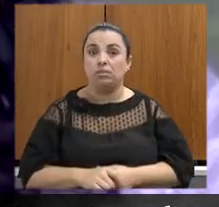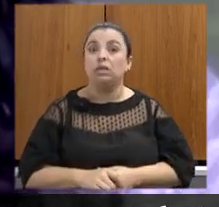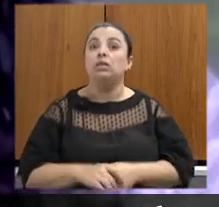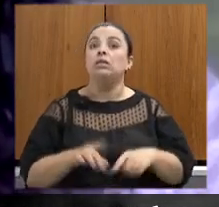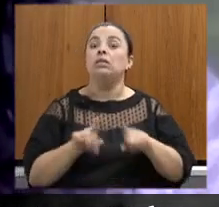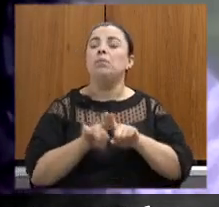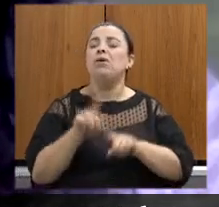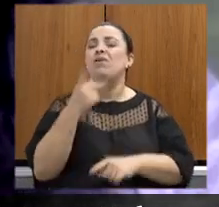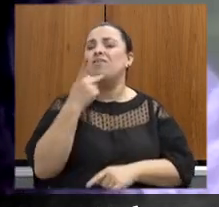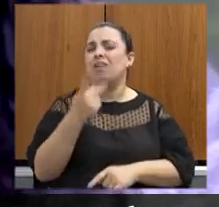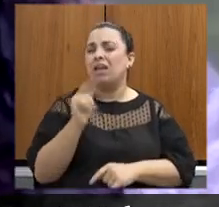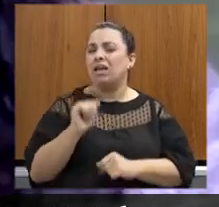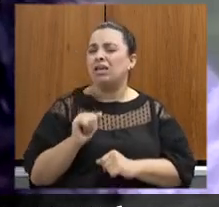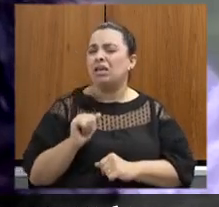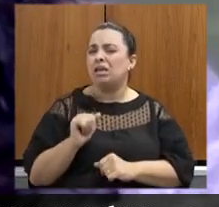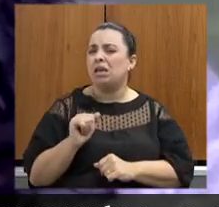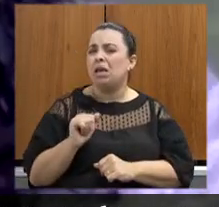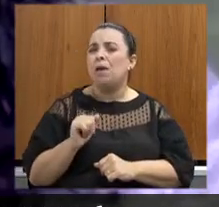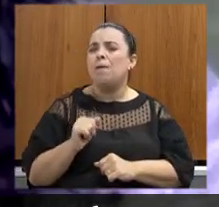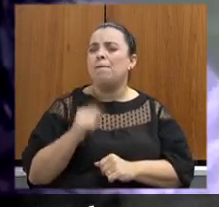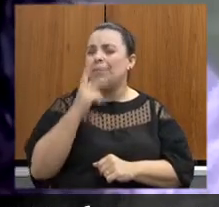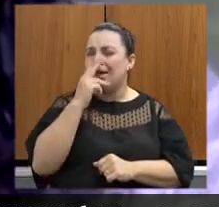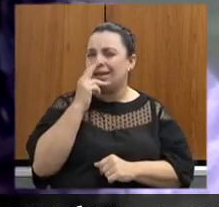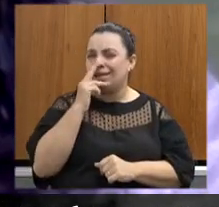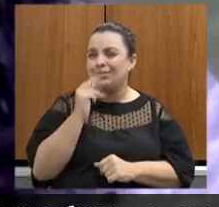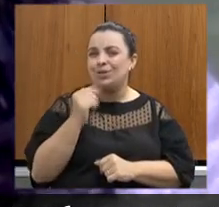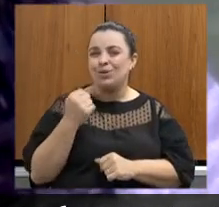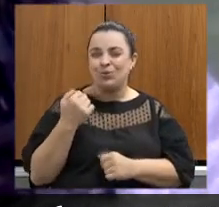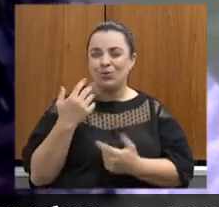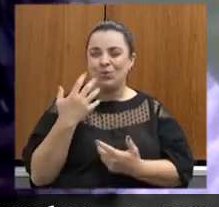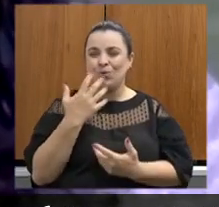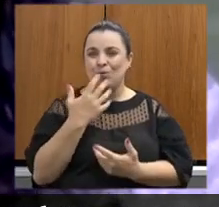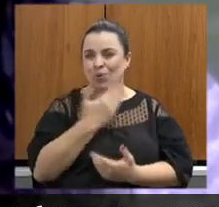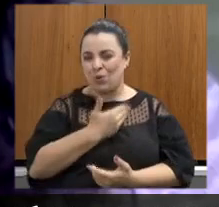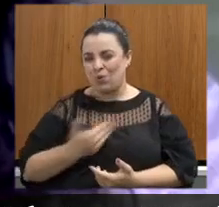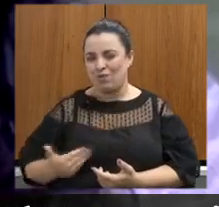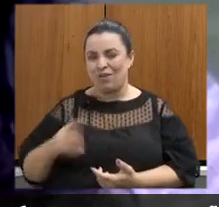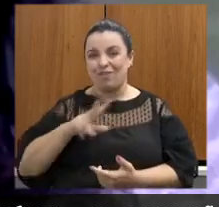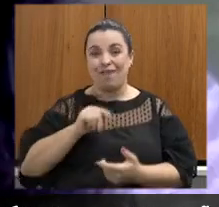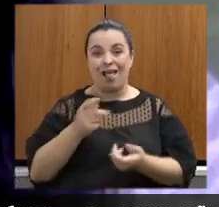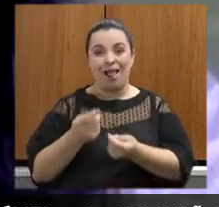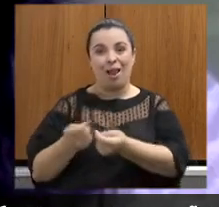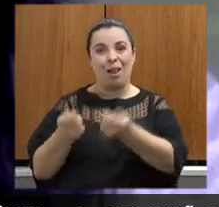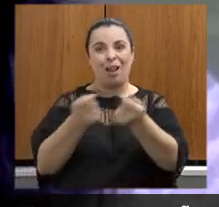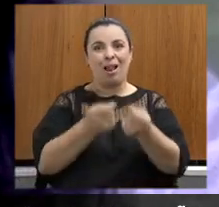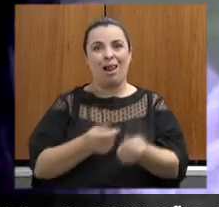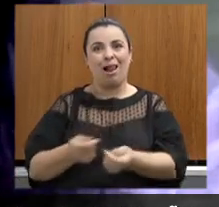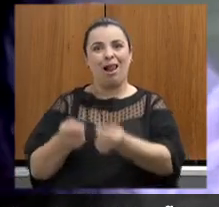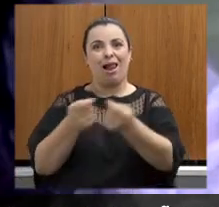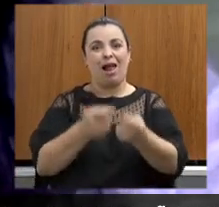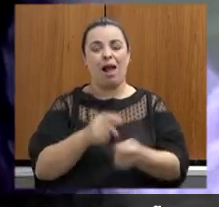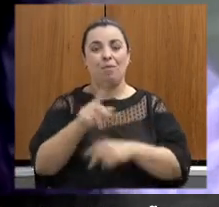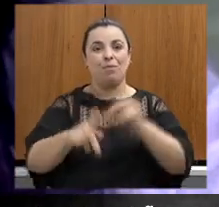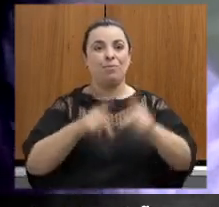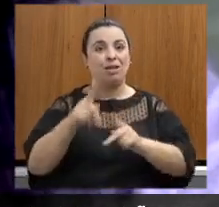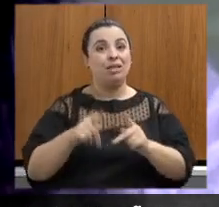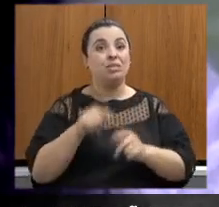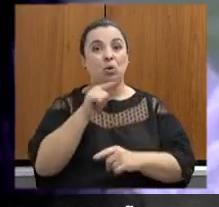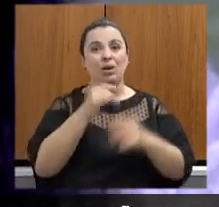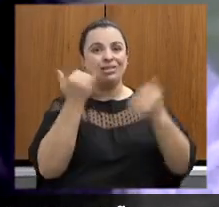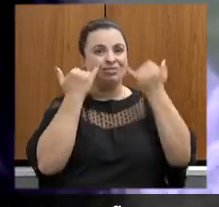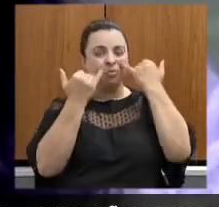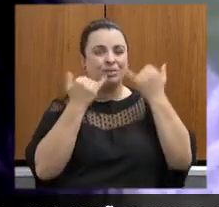parece até que o governo vai conseguir enganar a nossa população com as informações que trazem mas eu queria destacar que não